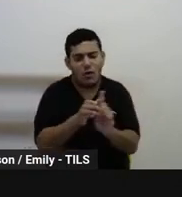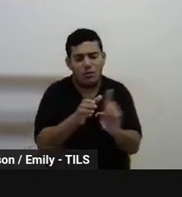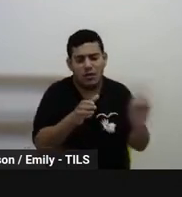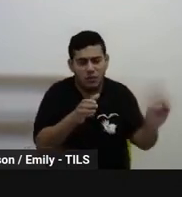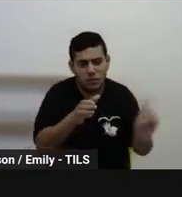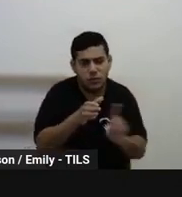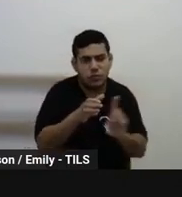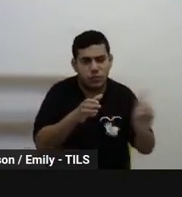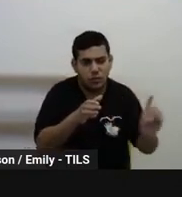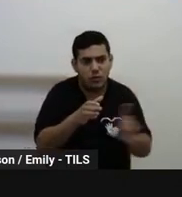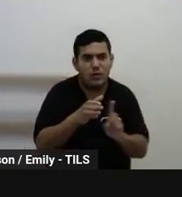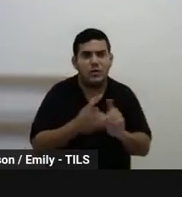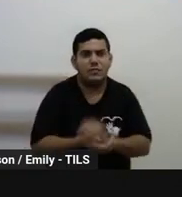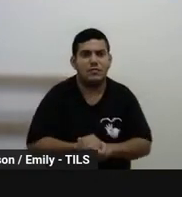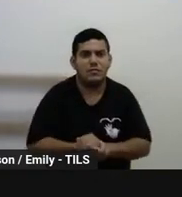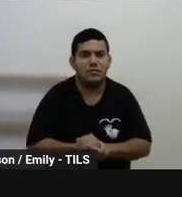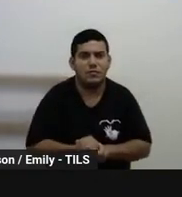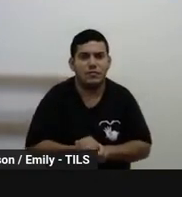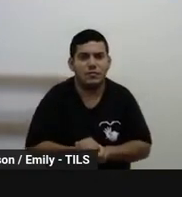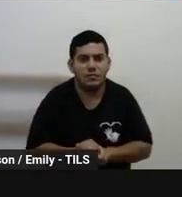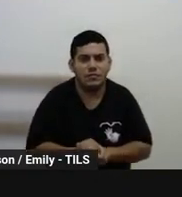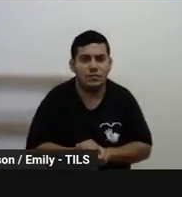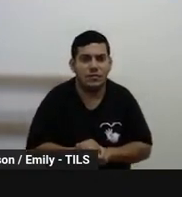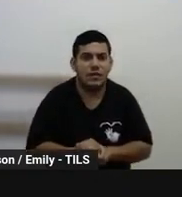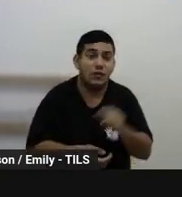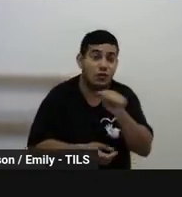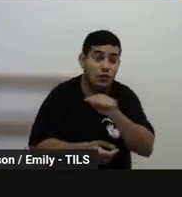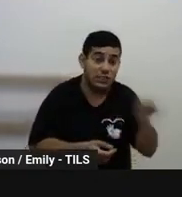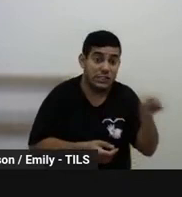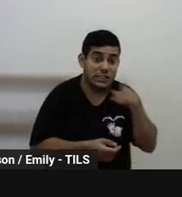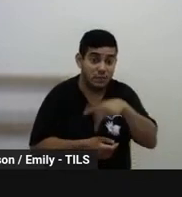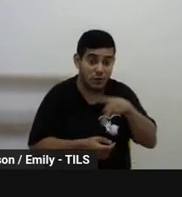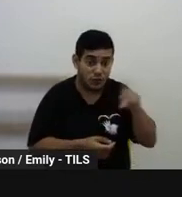E caso, né, vocês professores